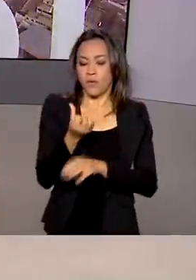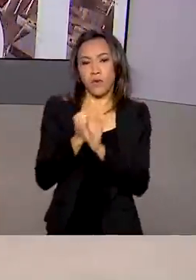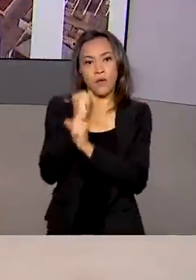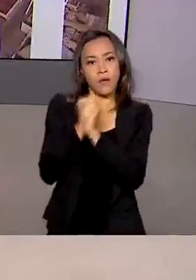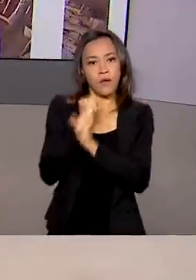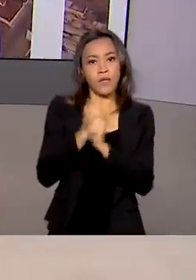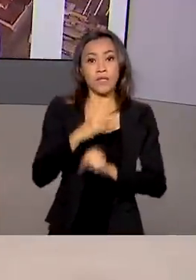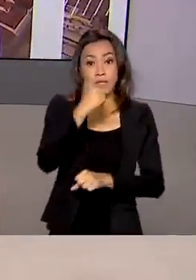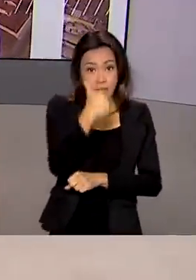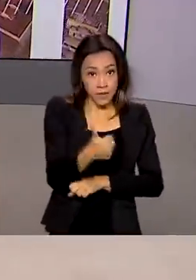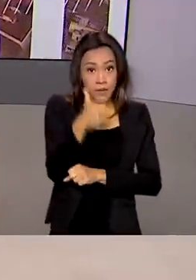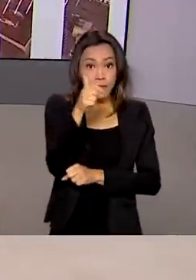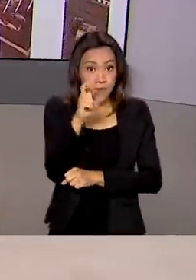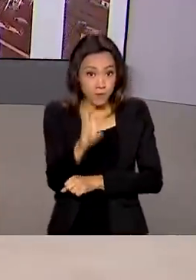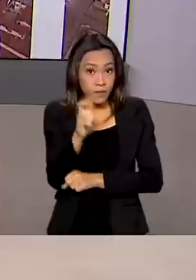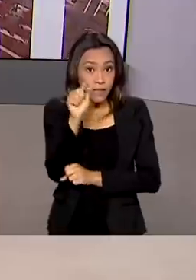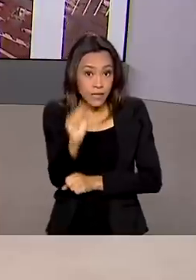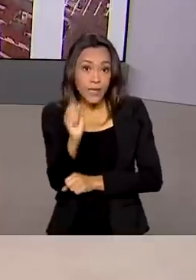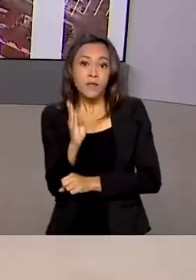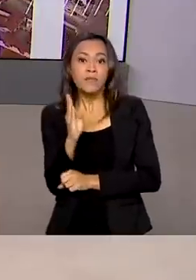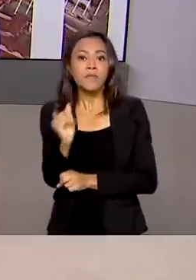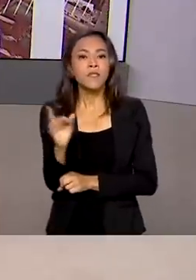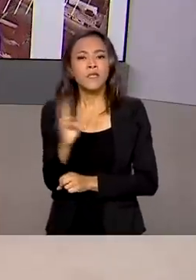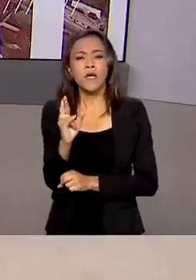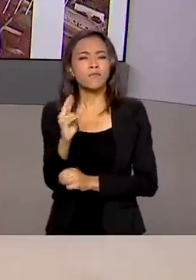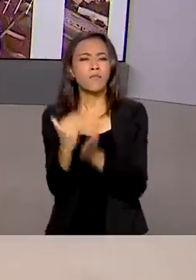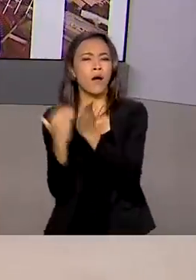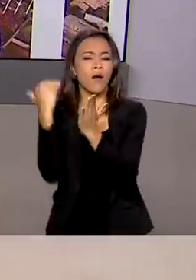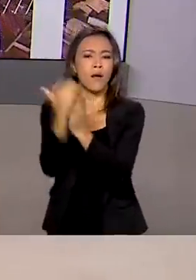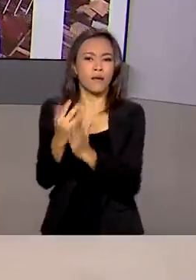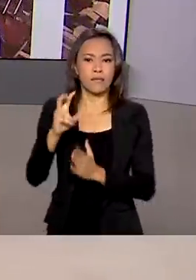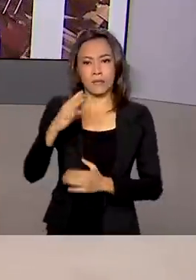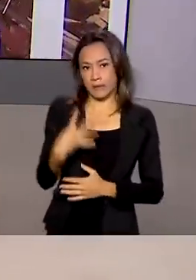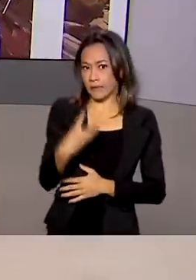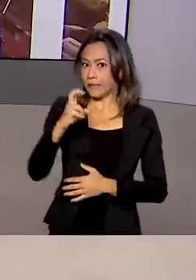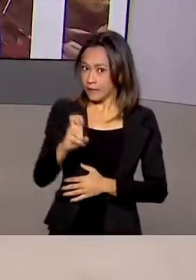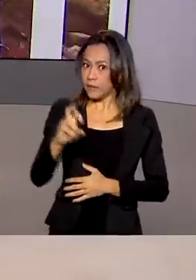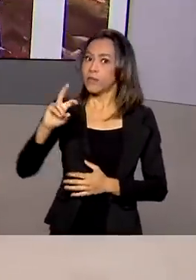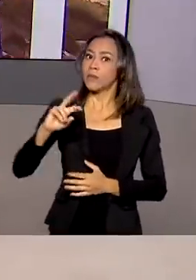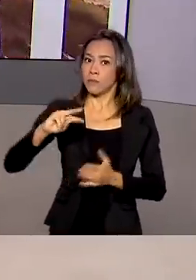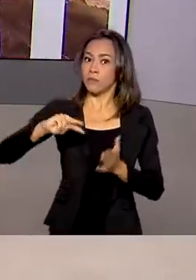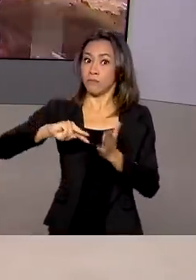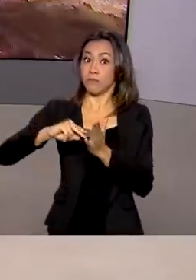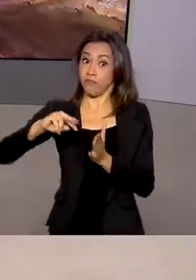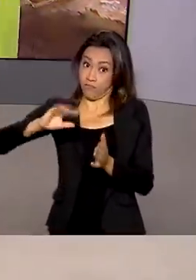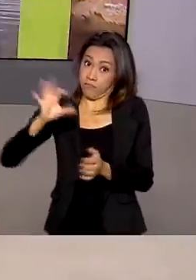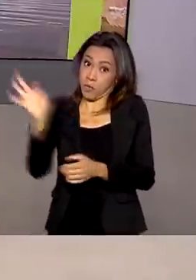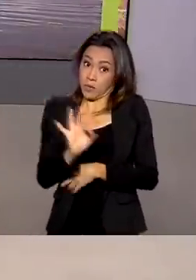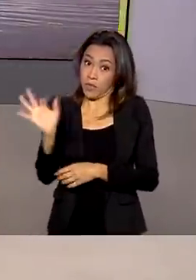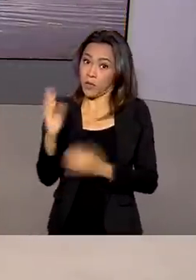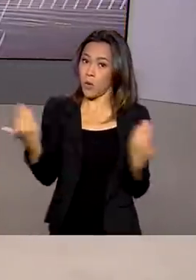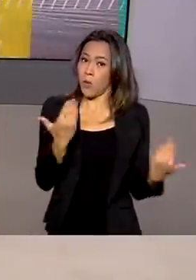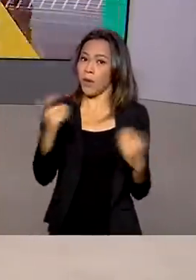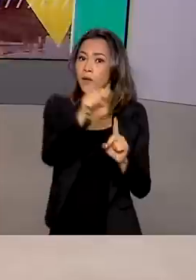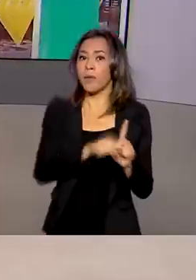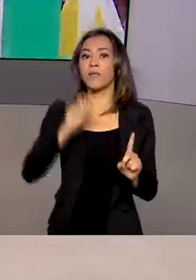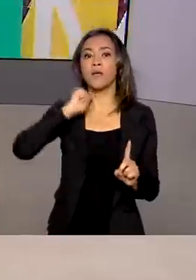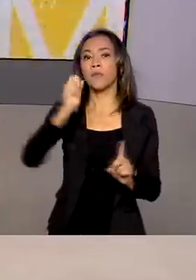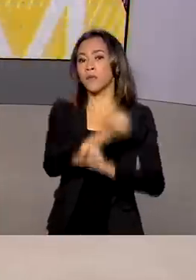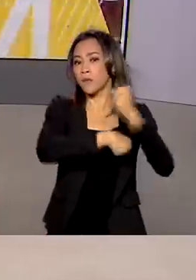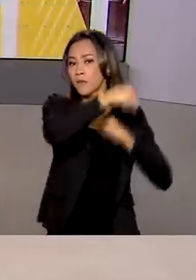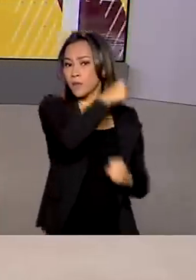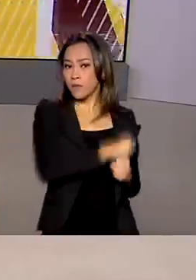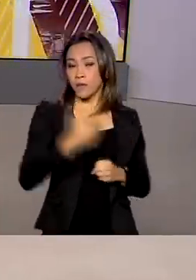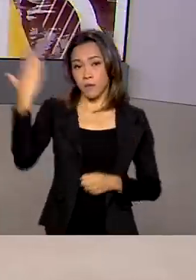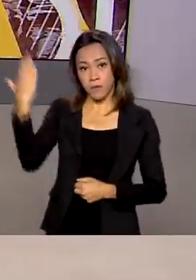157 bilhões de reais, um aumento de 45% em relação a abril do ano passado. Para o ministro Paulo Guedes,